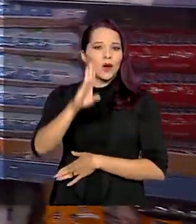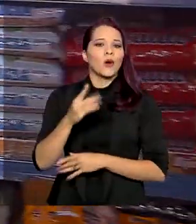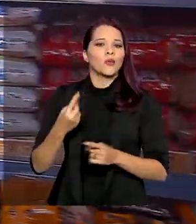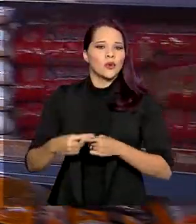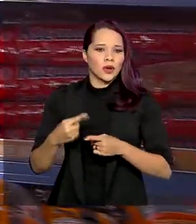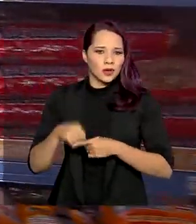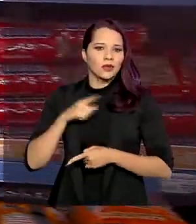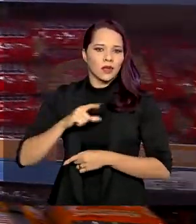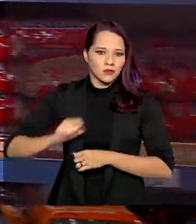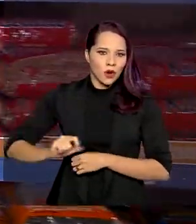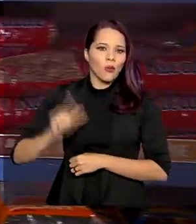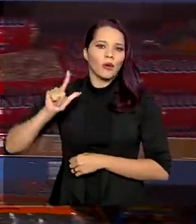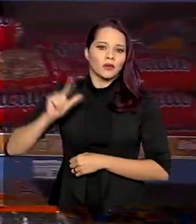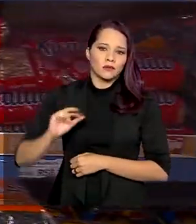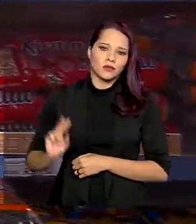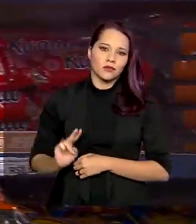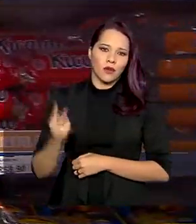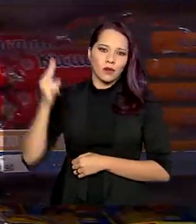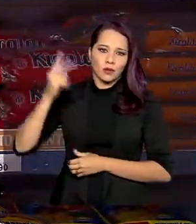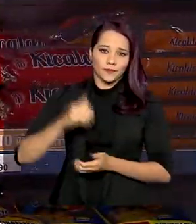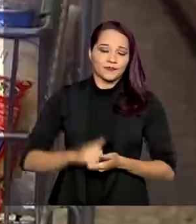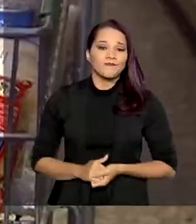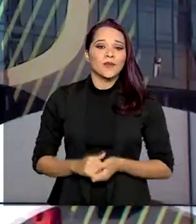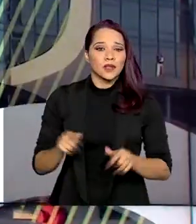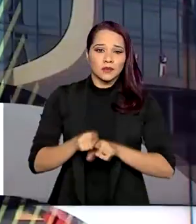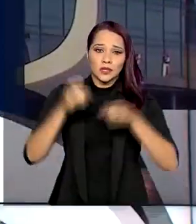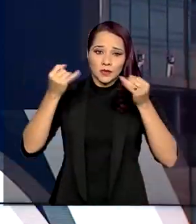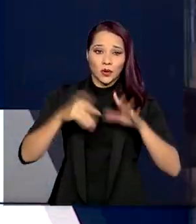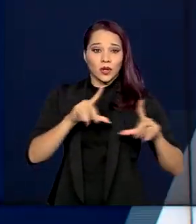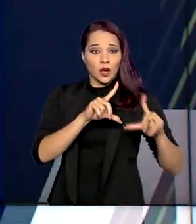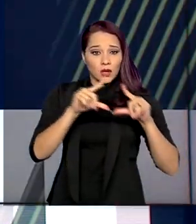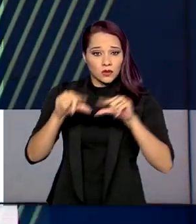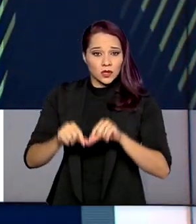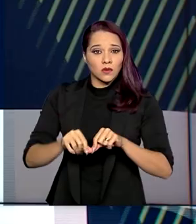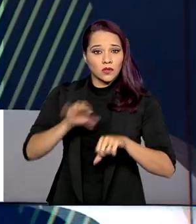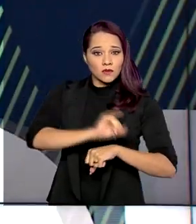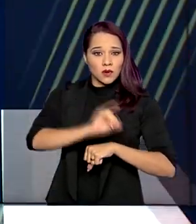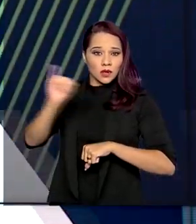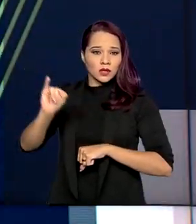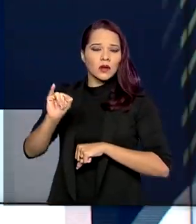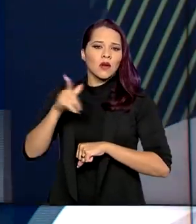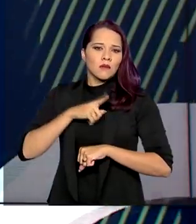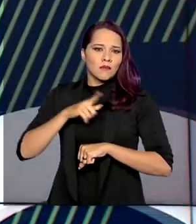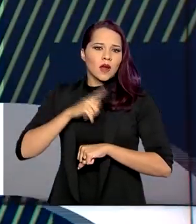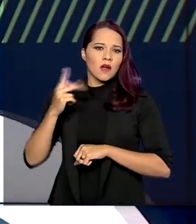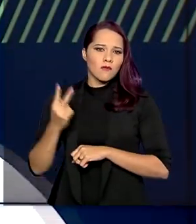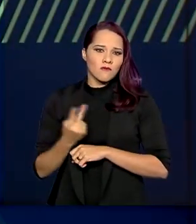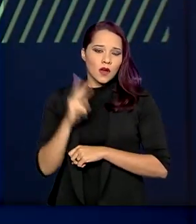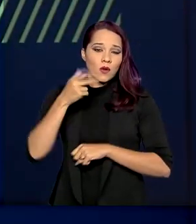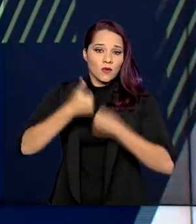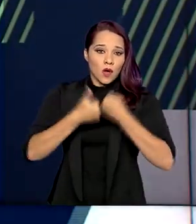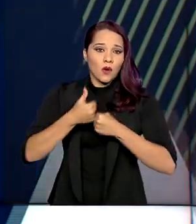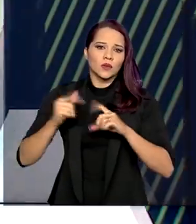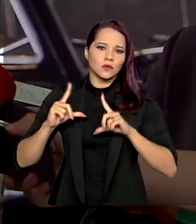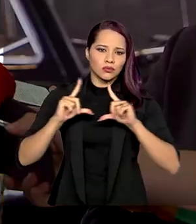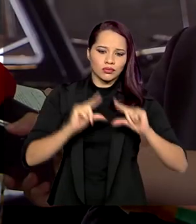razões de aumento nos preços. Ele comentou a redução das tarifas de importação para conter o preço do arroz.